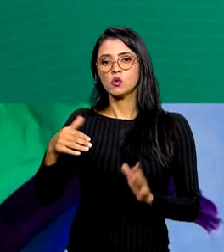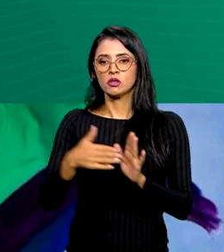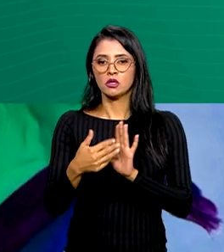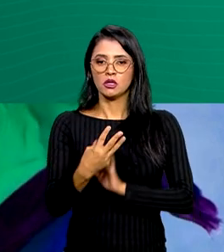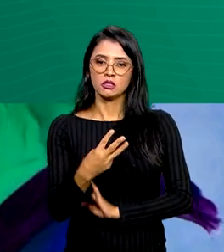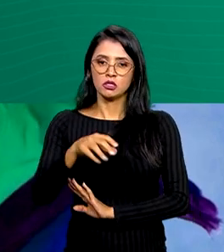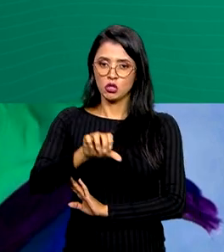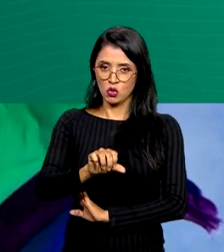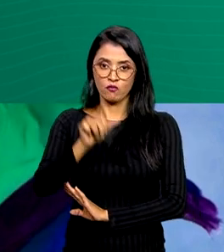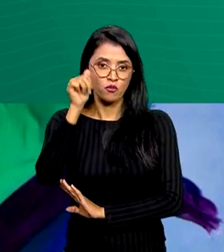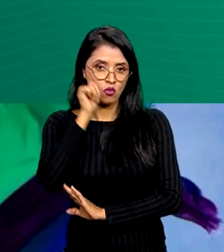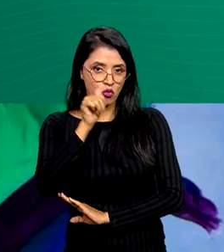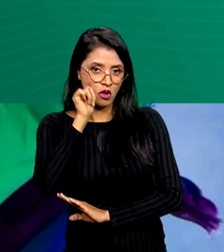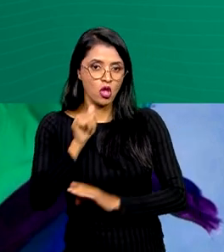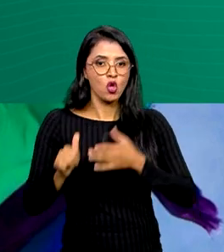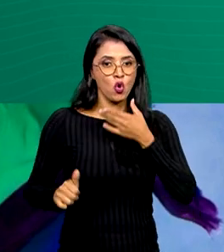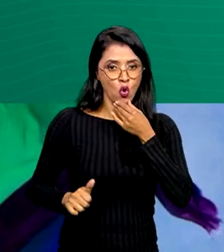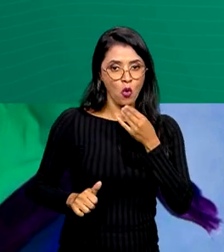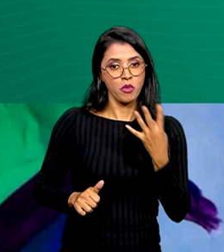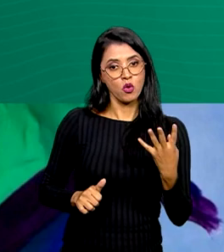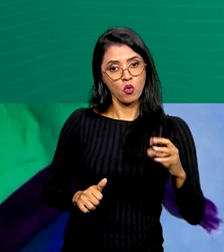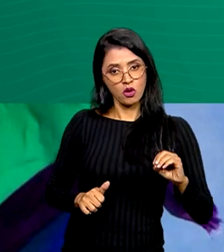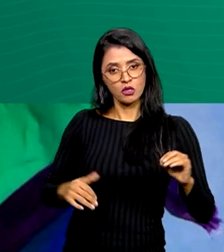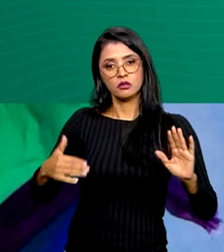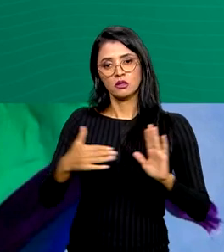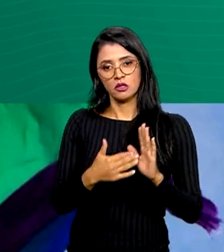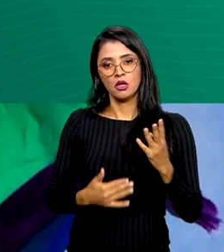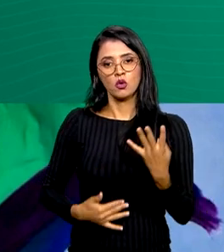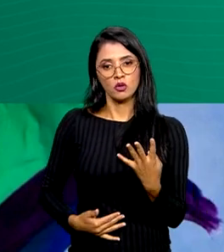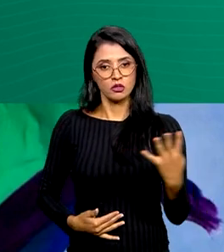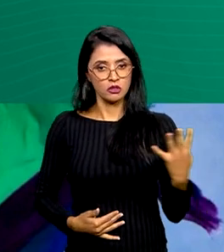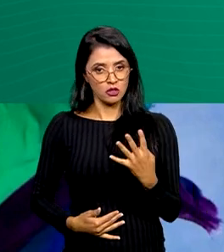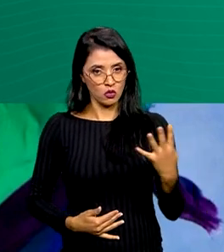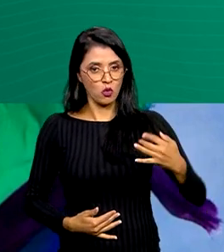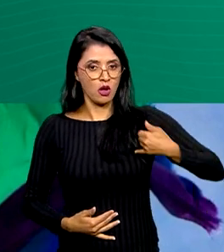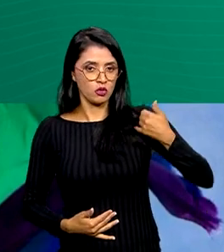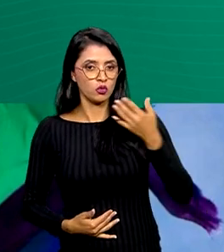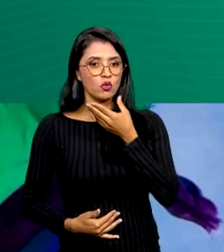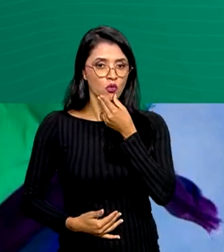anos para mulheres e de 40 a 44 anos para os homens.